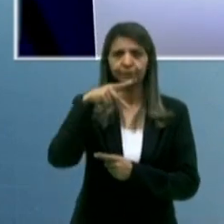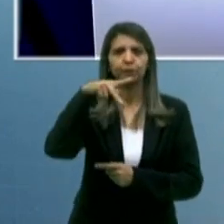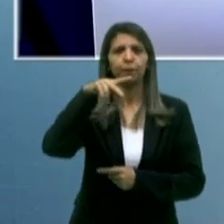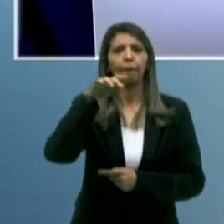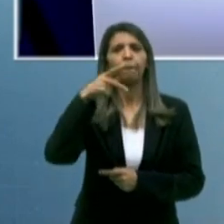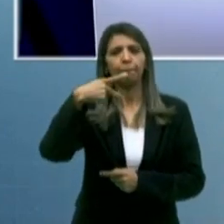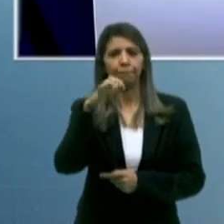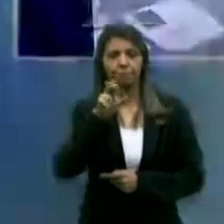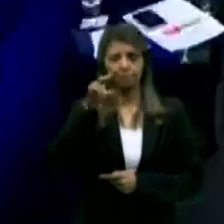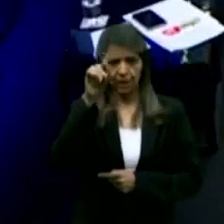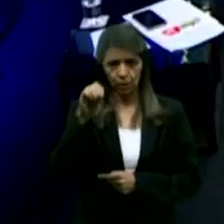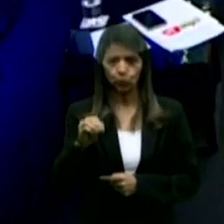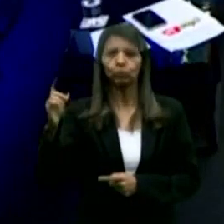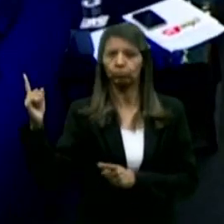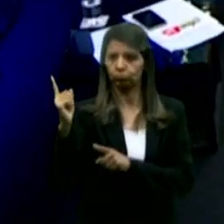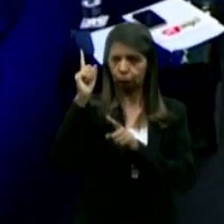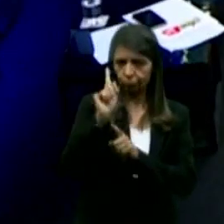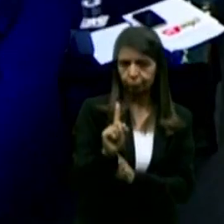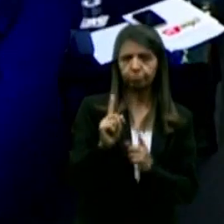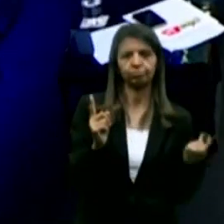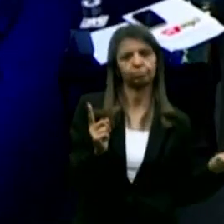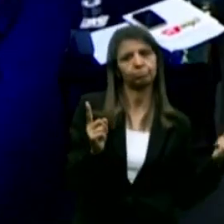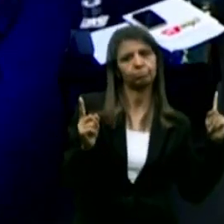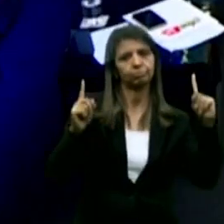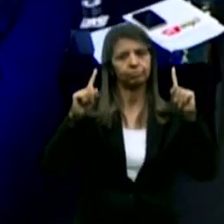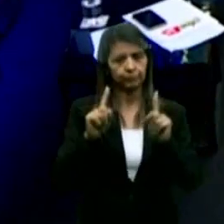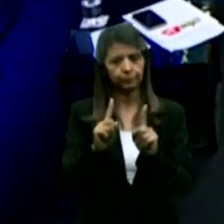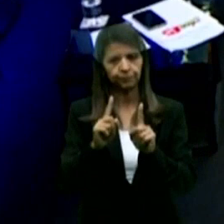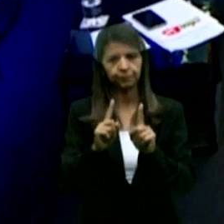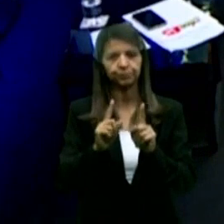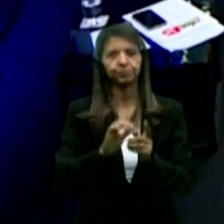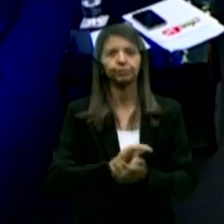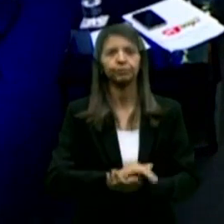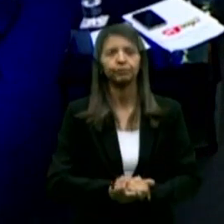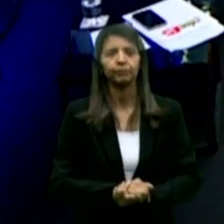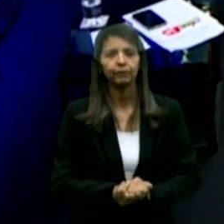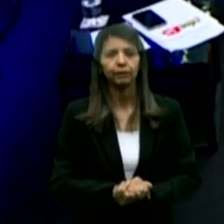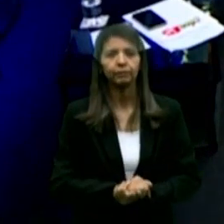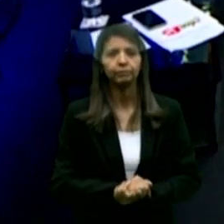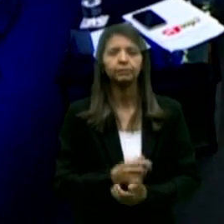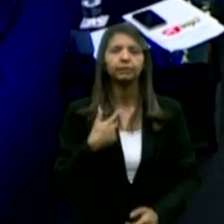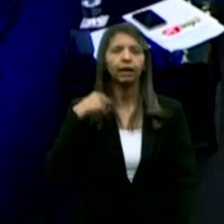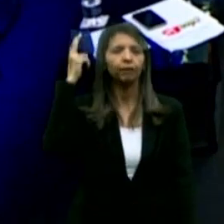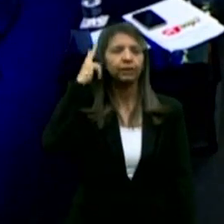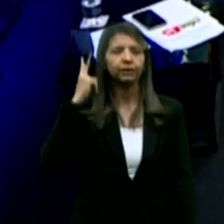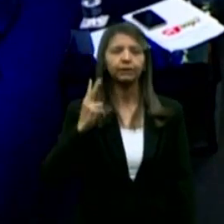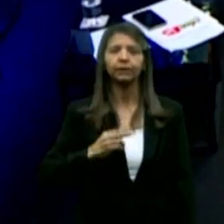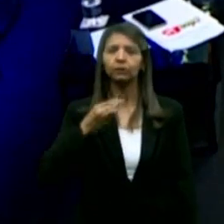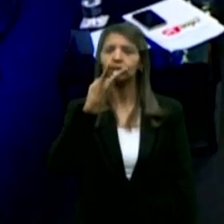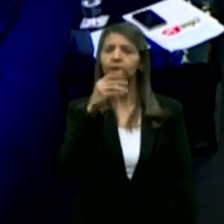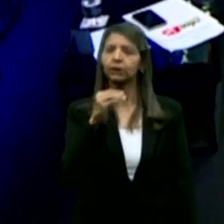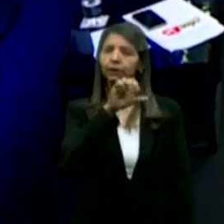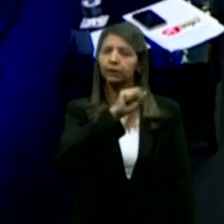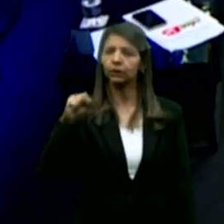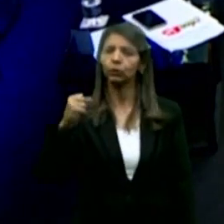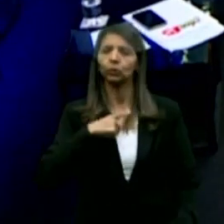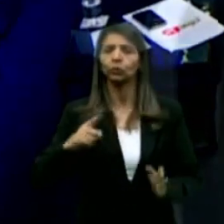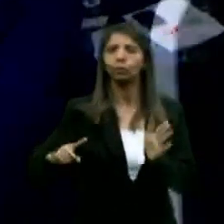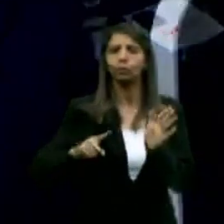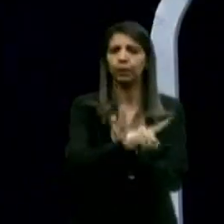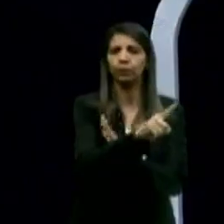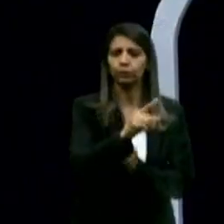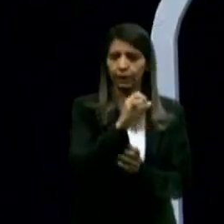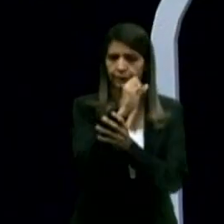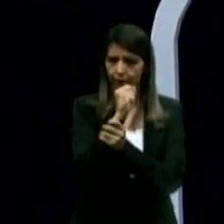Cunha Lima pode se dirigir ao centro do nosso cenário. veneziano tem 30 segundos para fazer a pergunta sobre segurança.